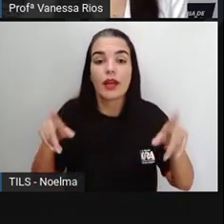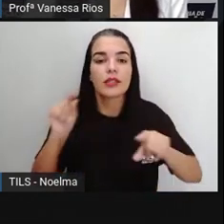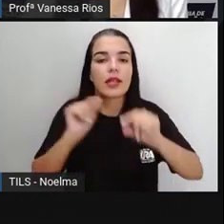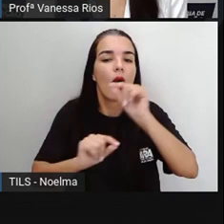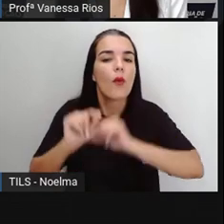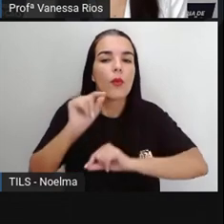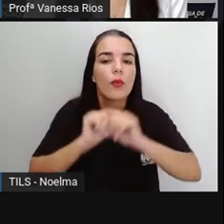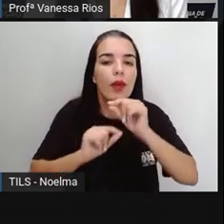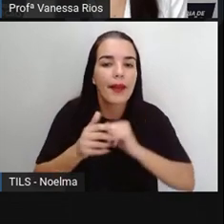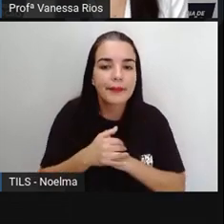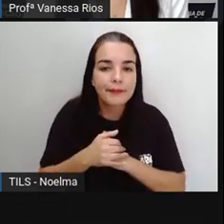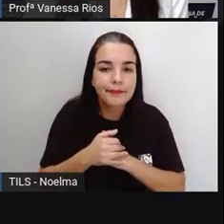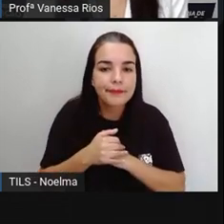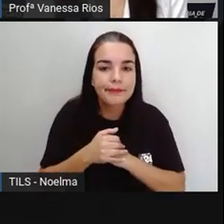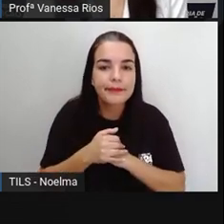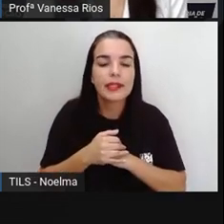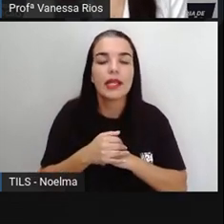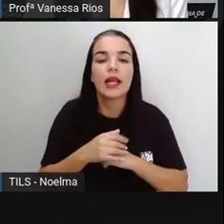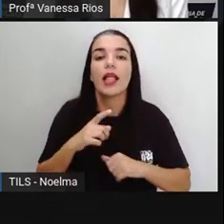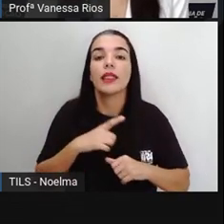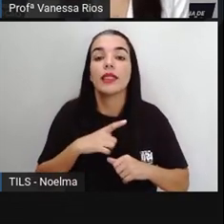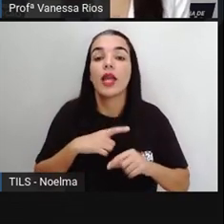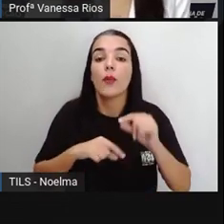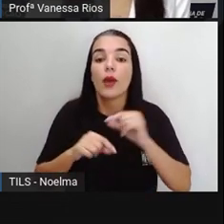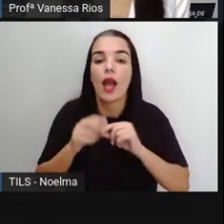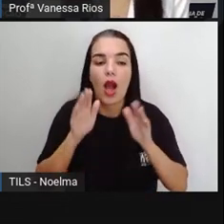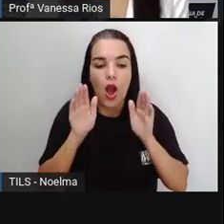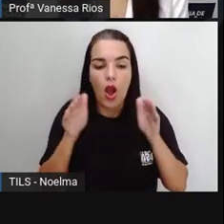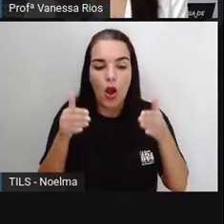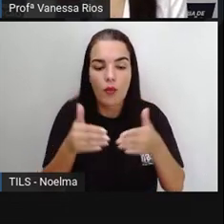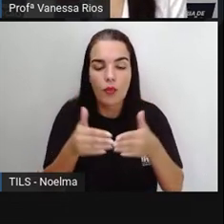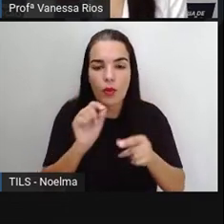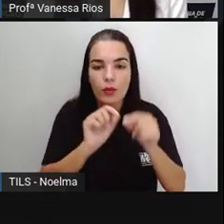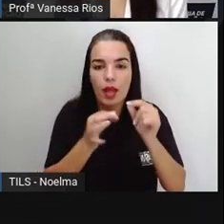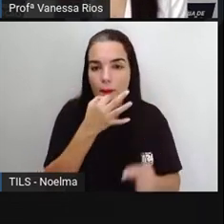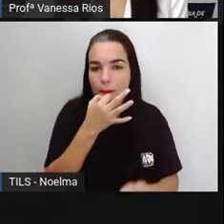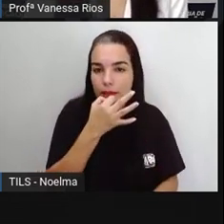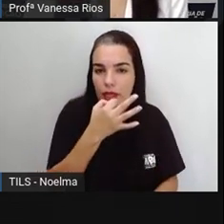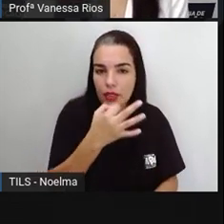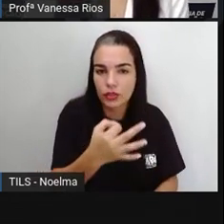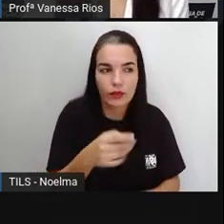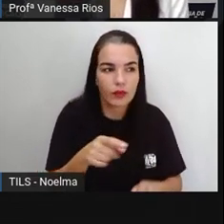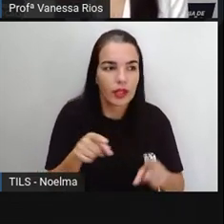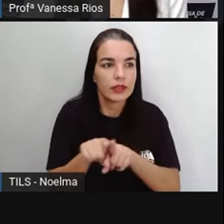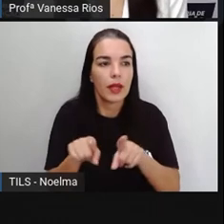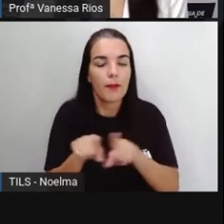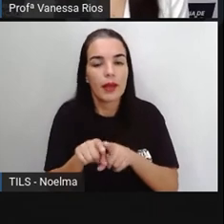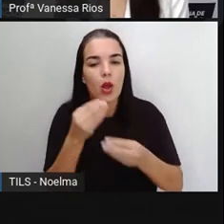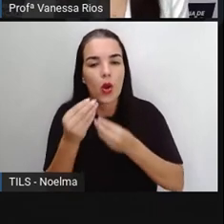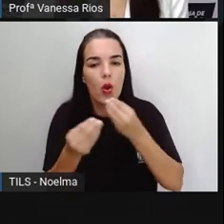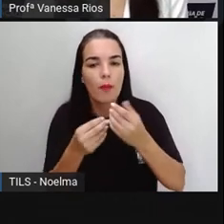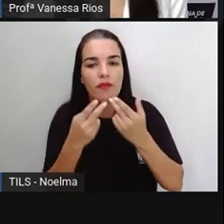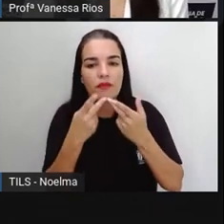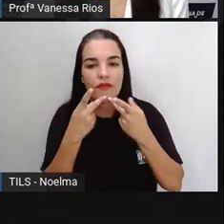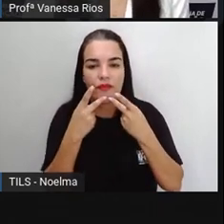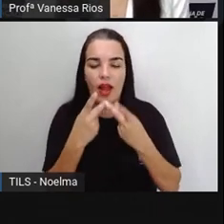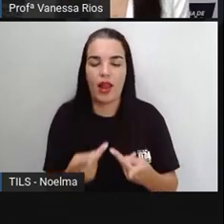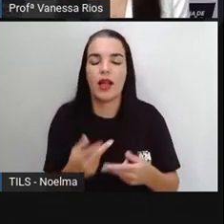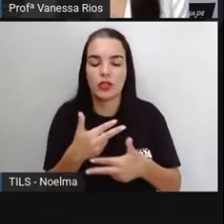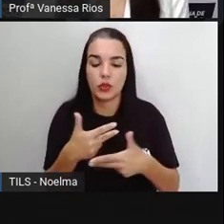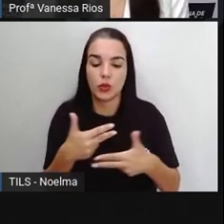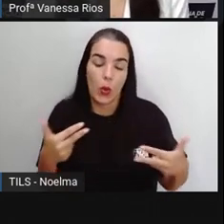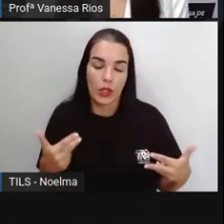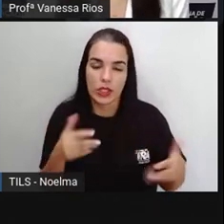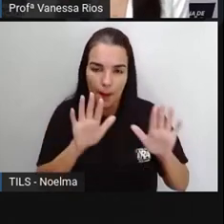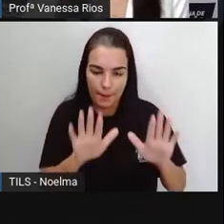produções textuais está no teor opinativo e na forma como os fatos são relatados. Então na